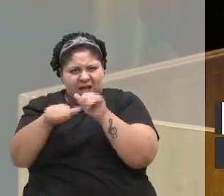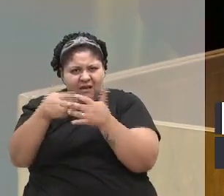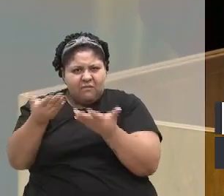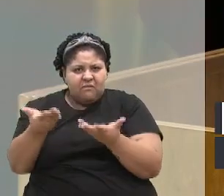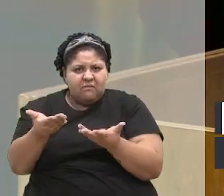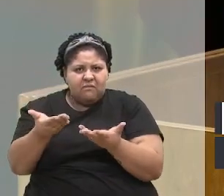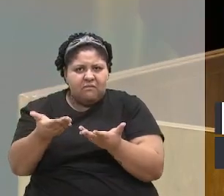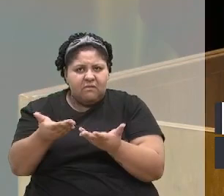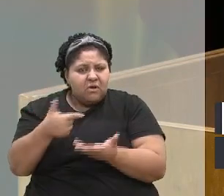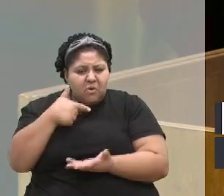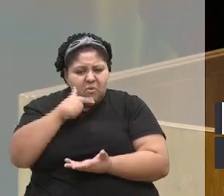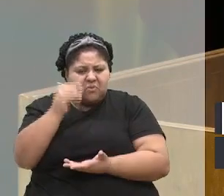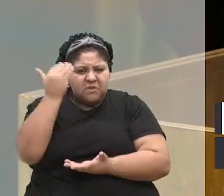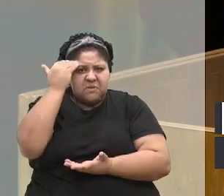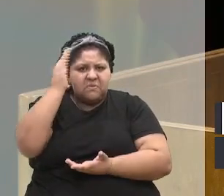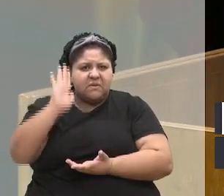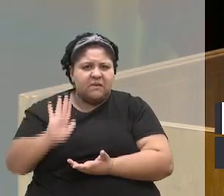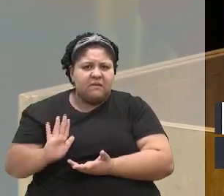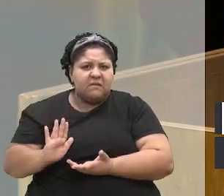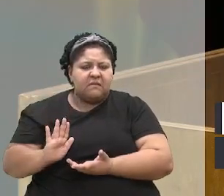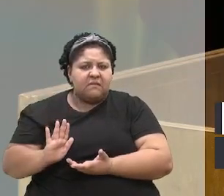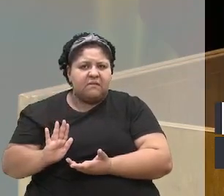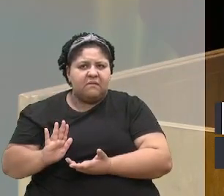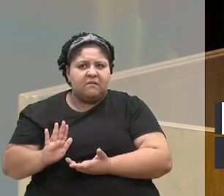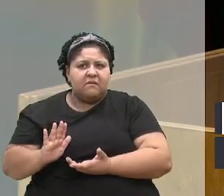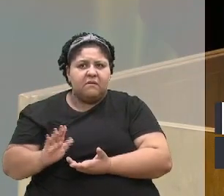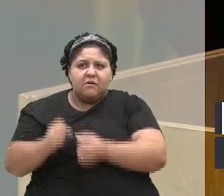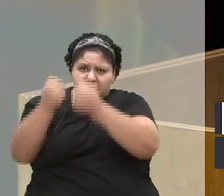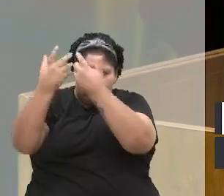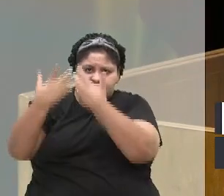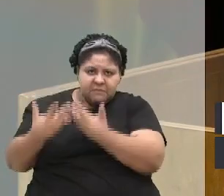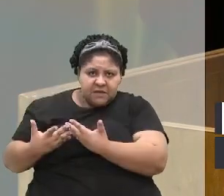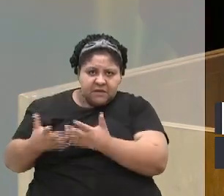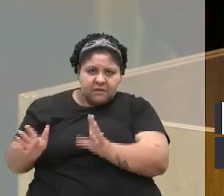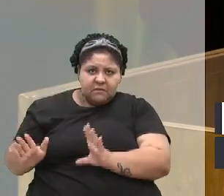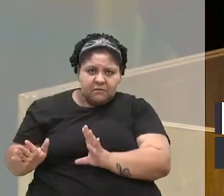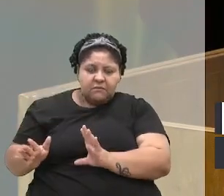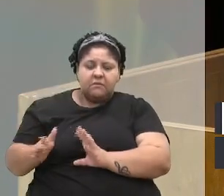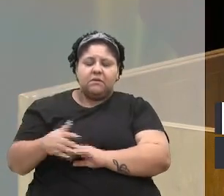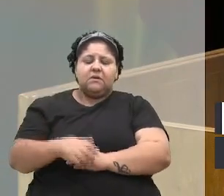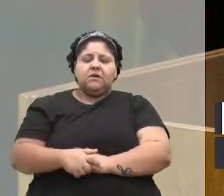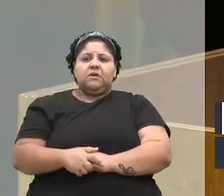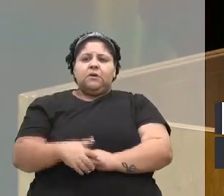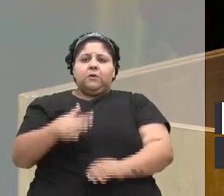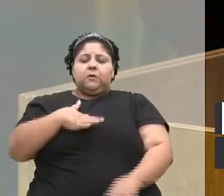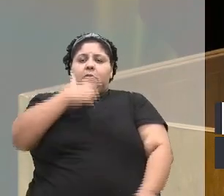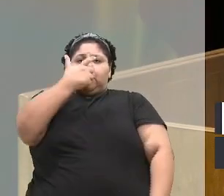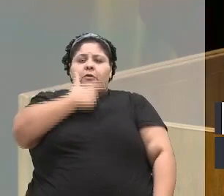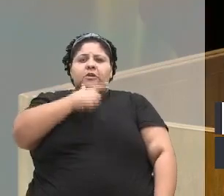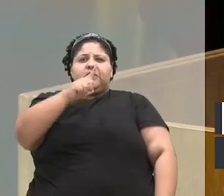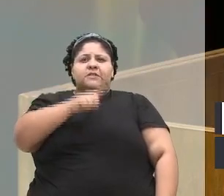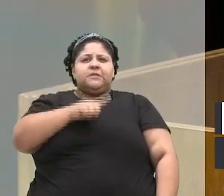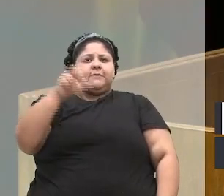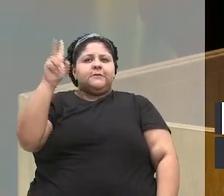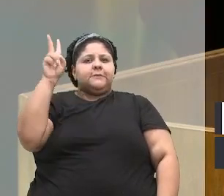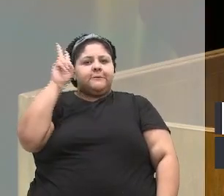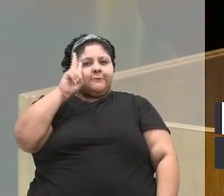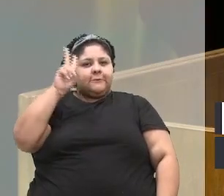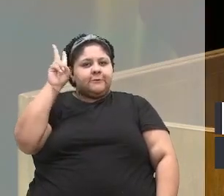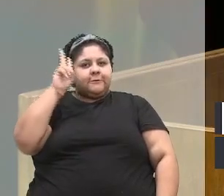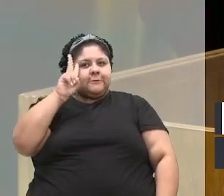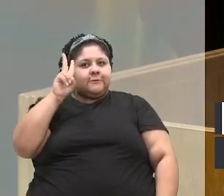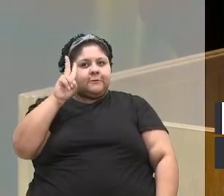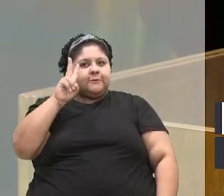Eu não consigo. Assim, me espirblique. Eu acho que temos que rever esse conceito,